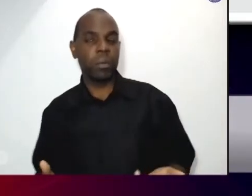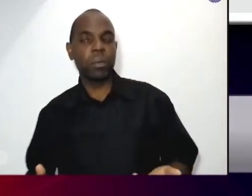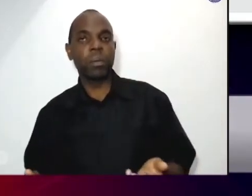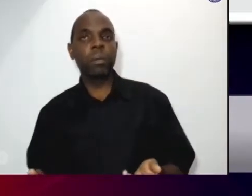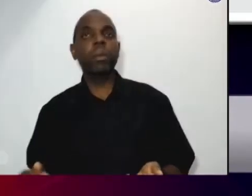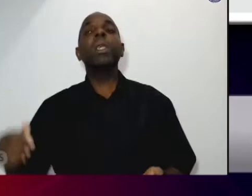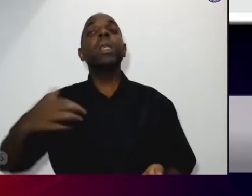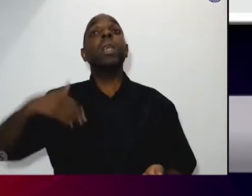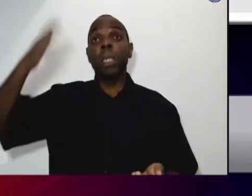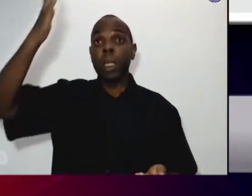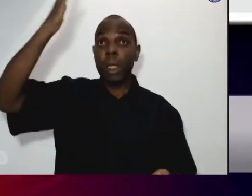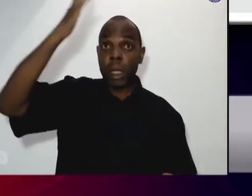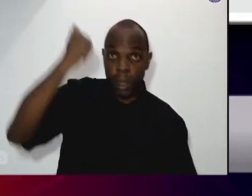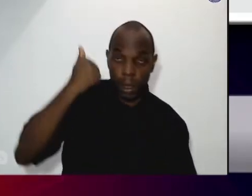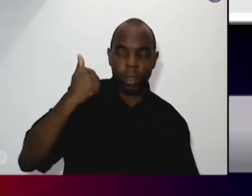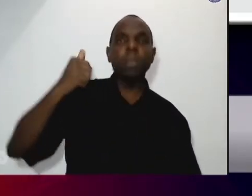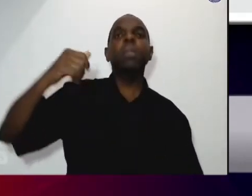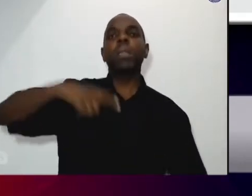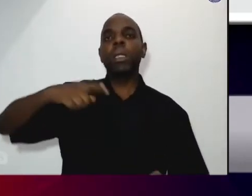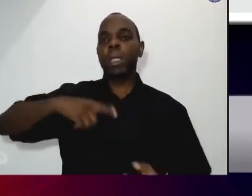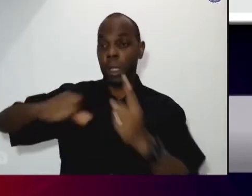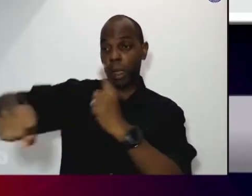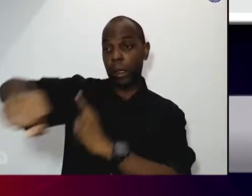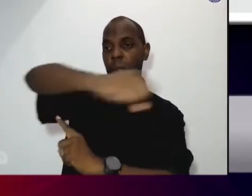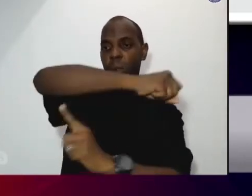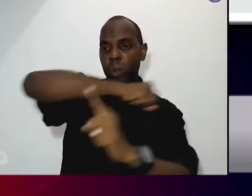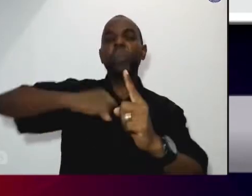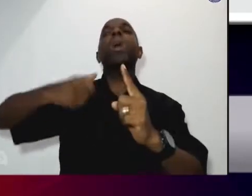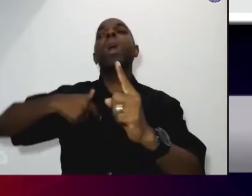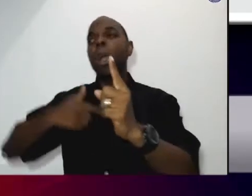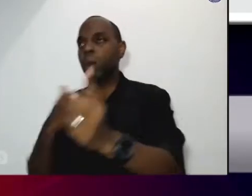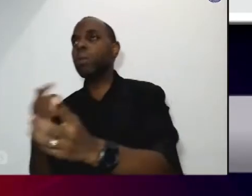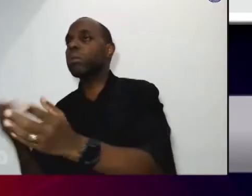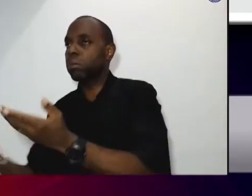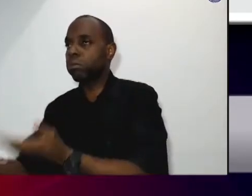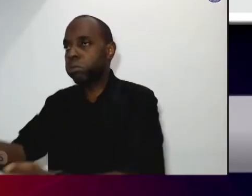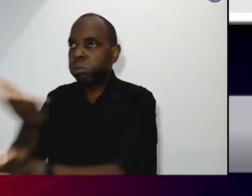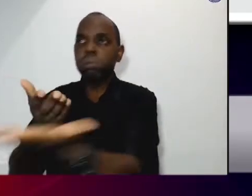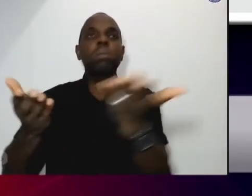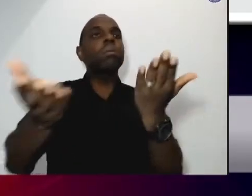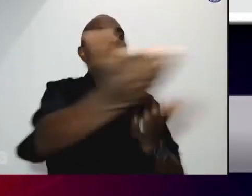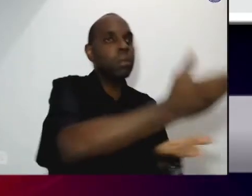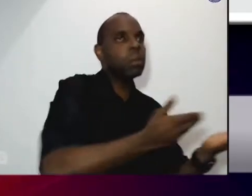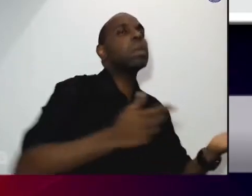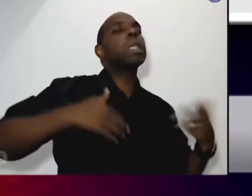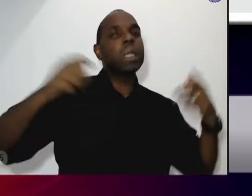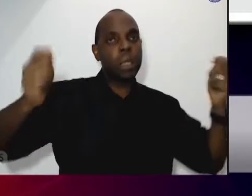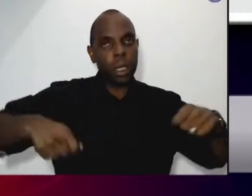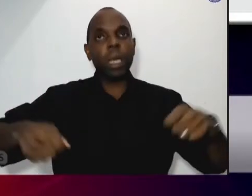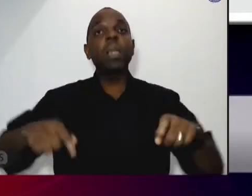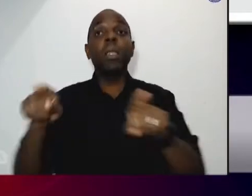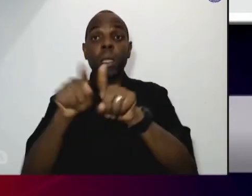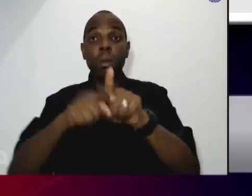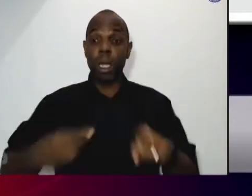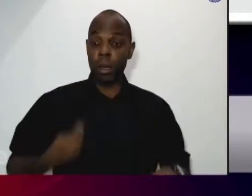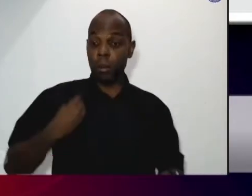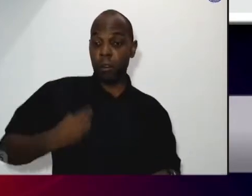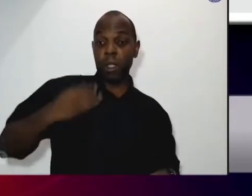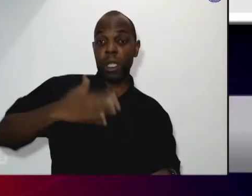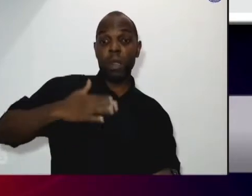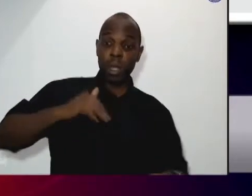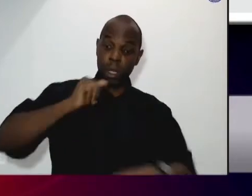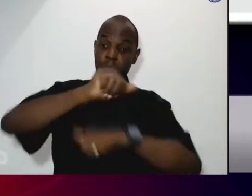na realidade social e pessoal. E precisam enxergar as oportunidades da transformação social.